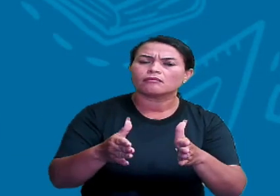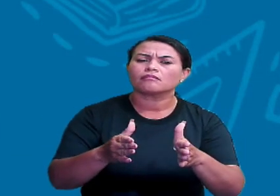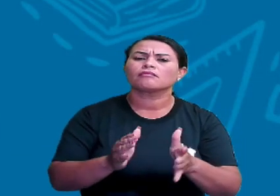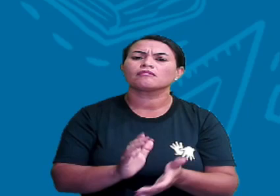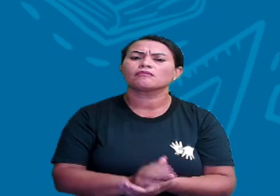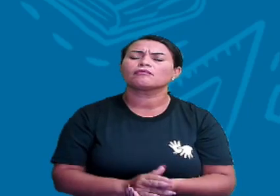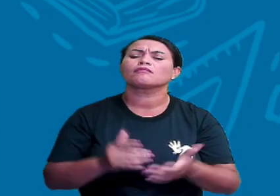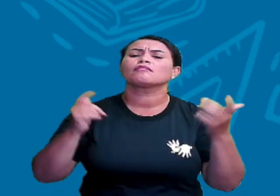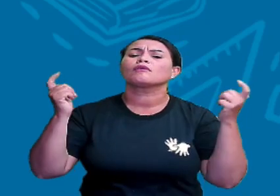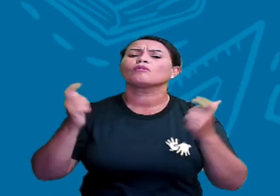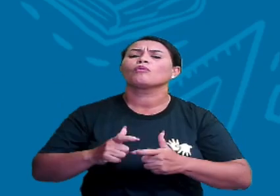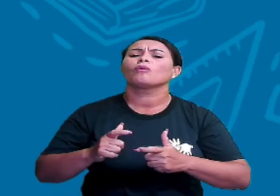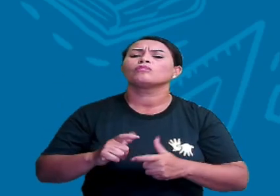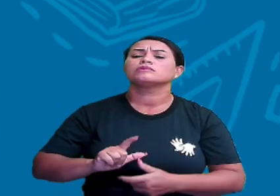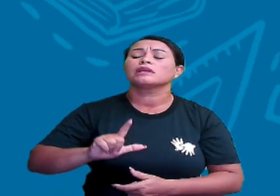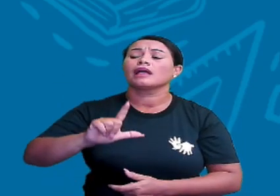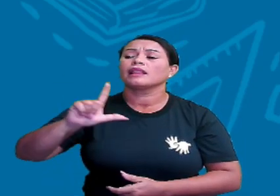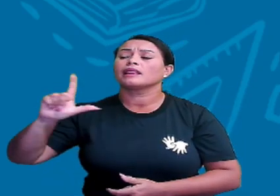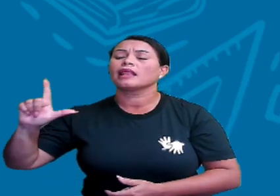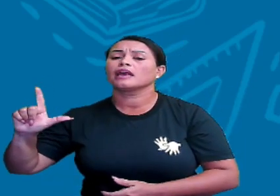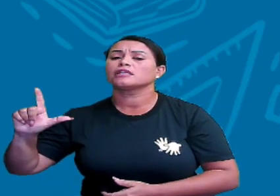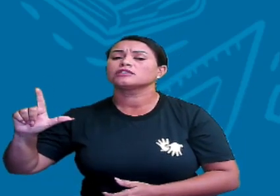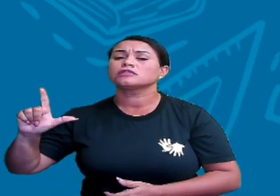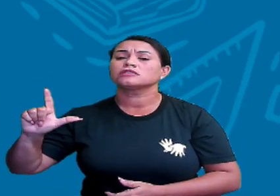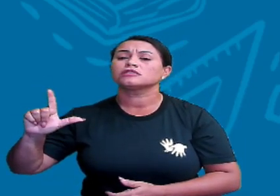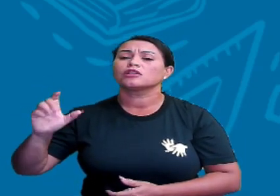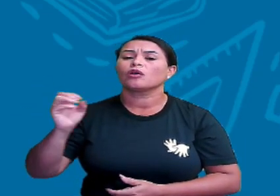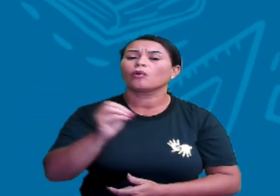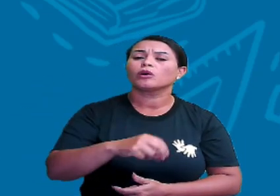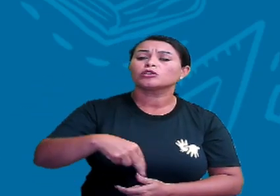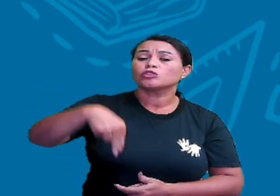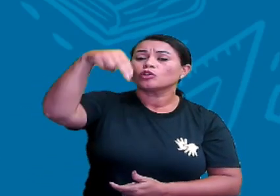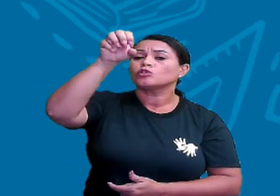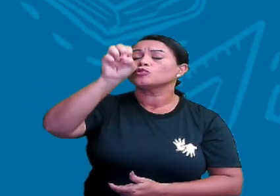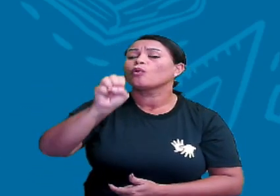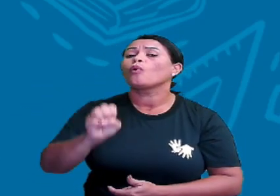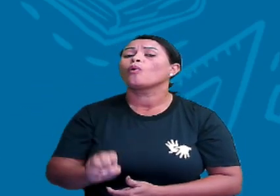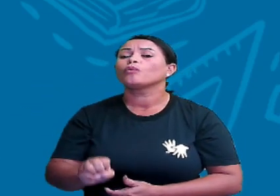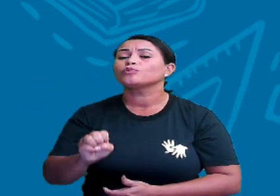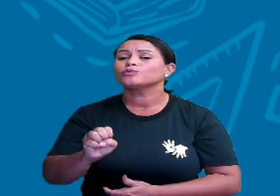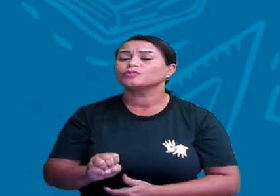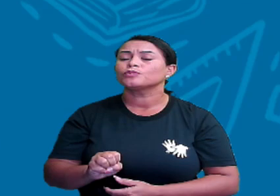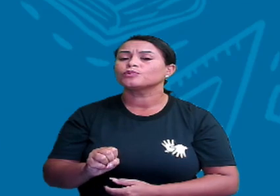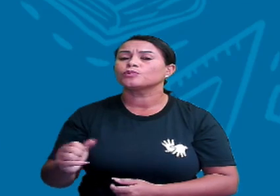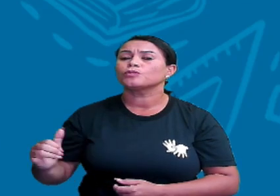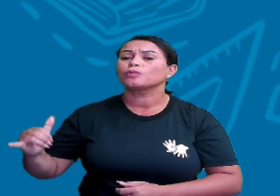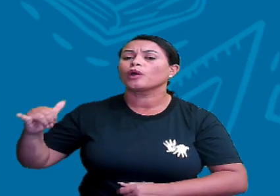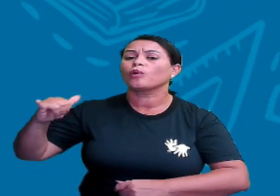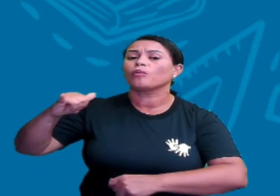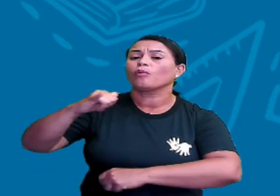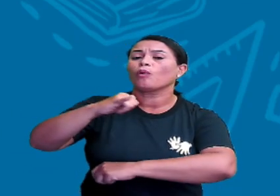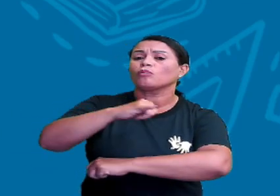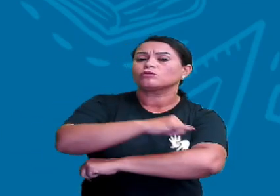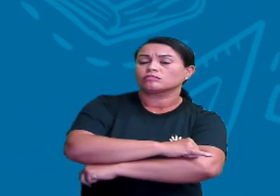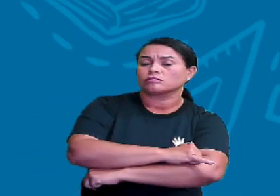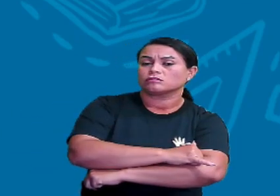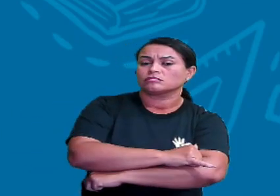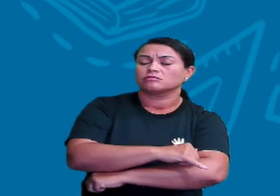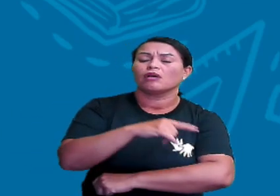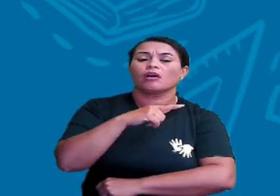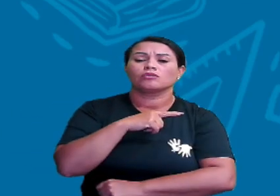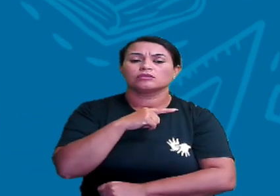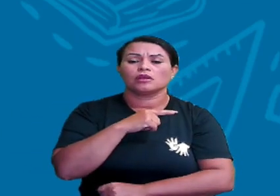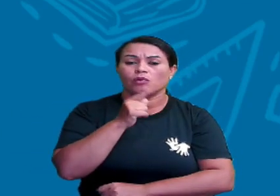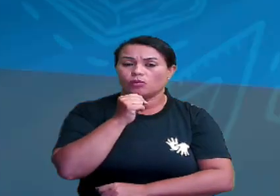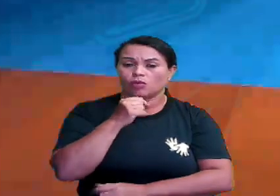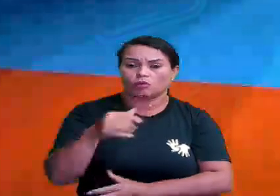leste, oeste, norte ou sul do aeroporto? Veja, eu tenho o